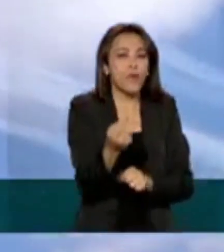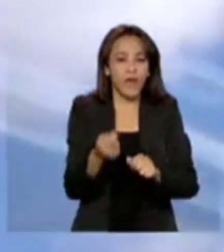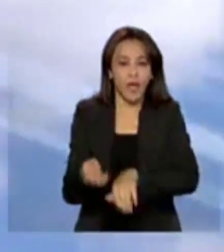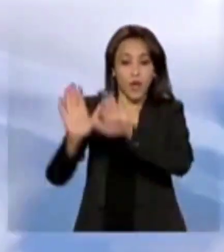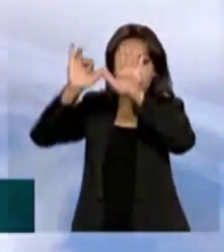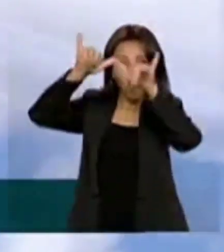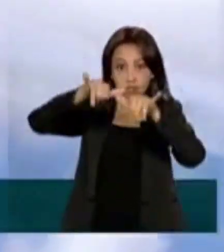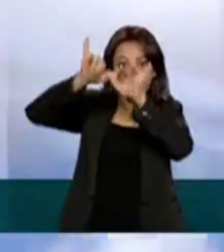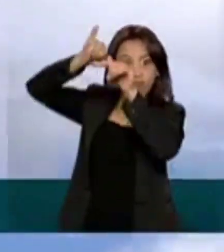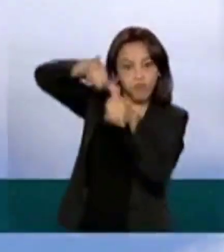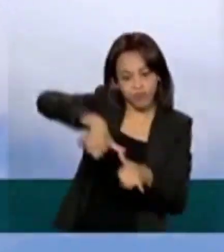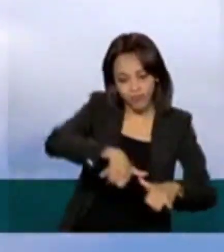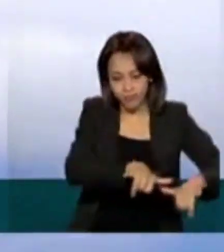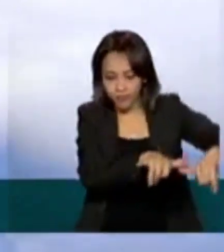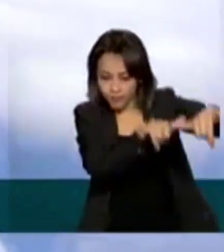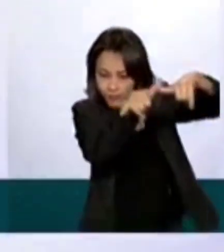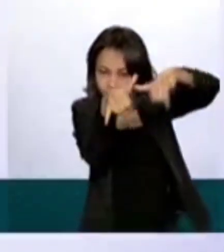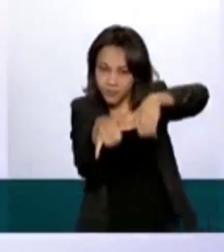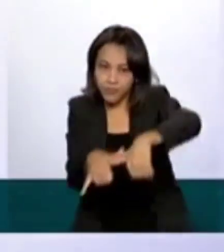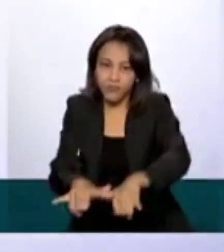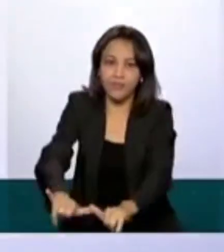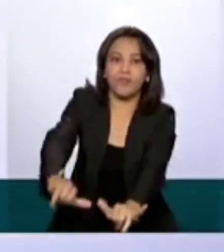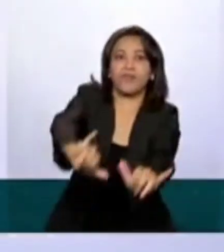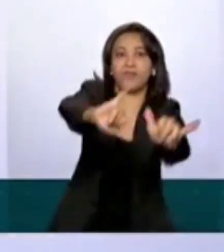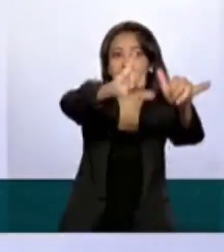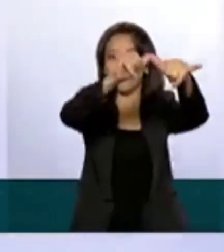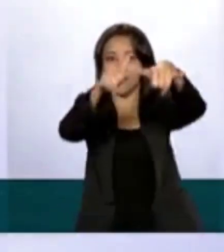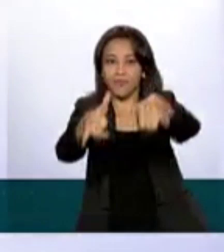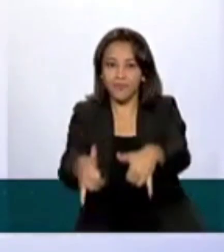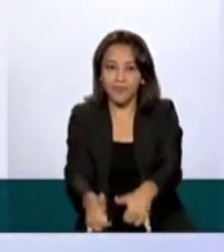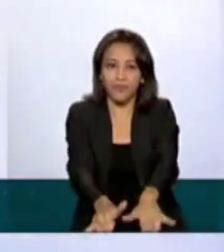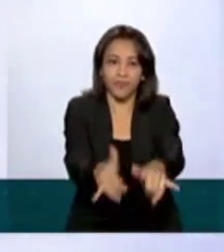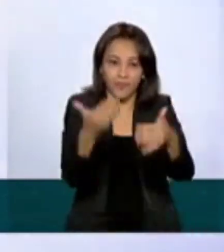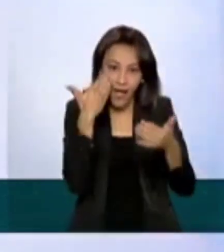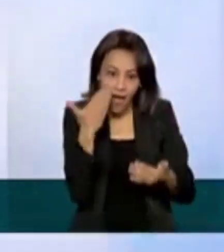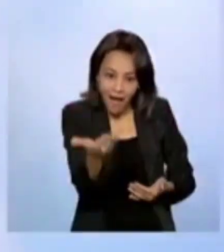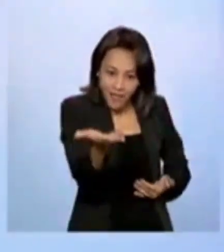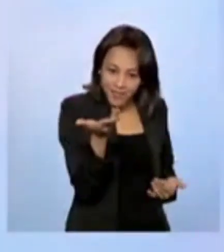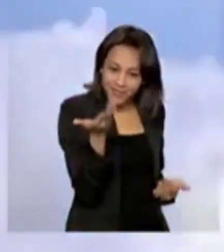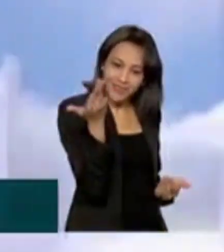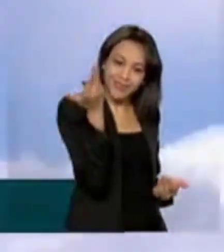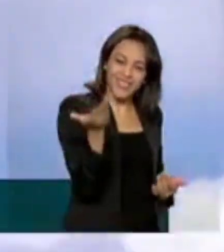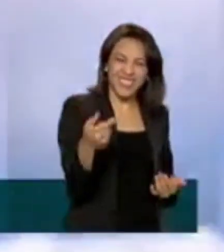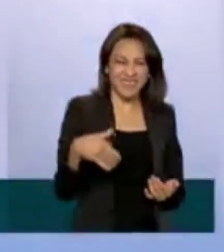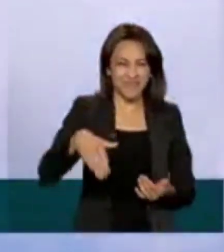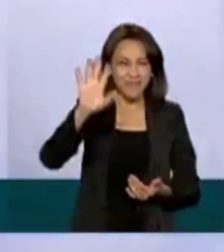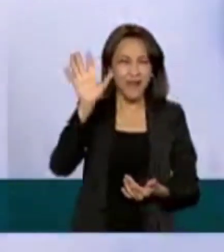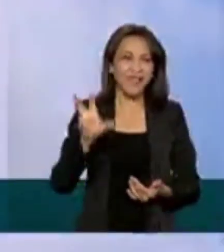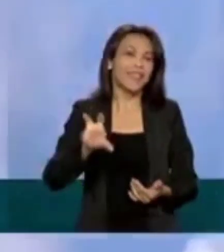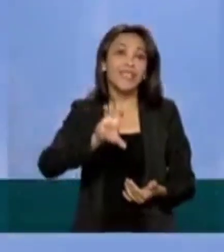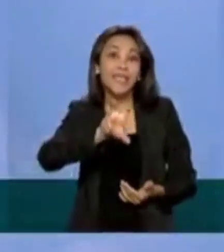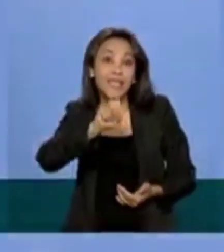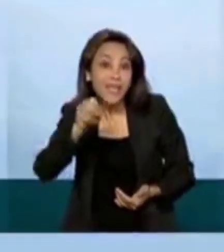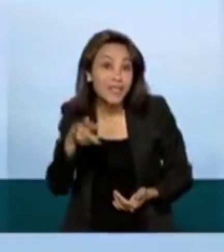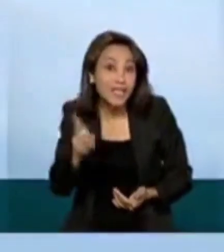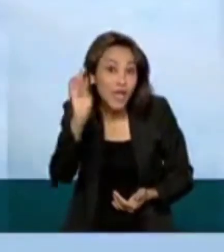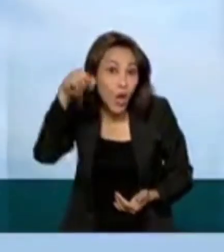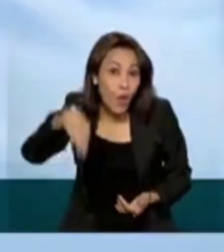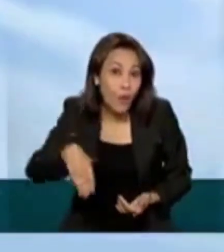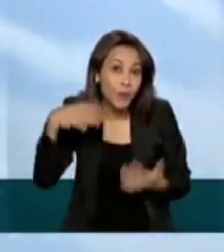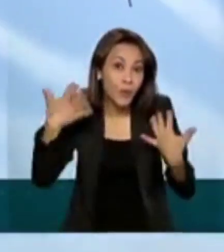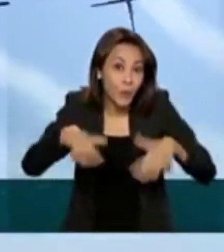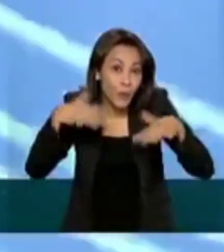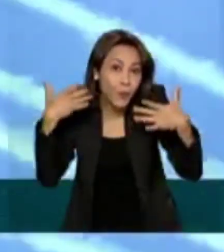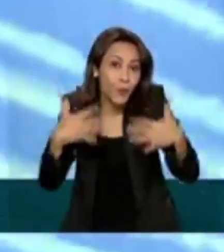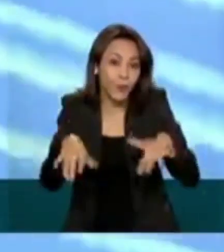as famosas e tradicionais acrobacias da Esquadrilha da Fumaça. A mais de 500 quilômetros por hora, os